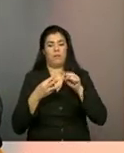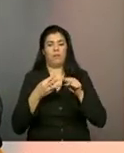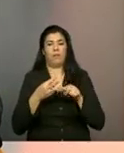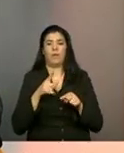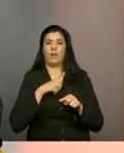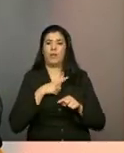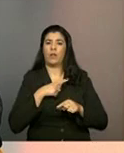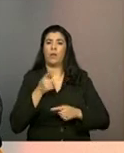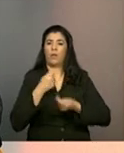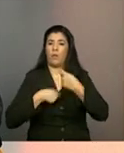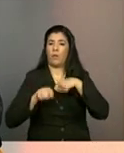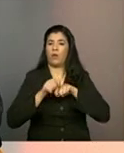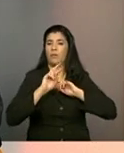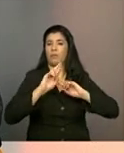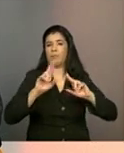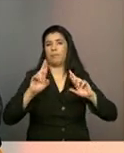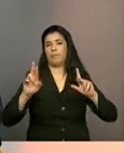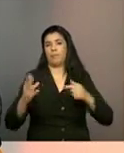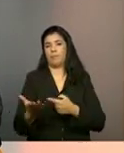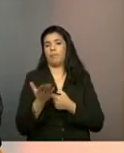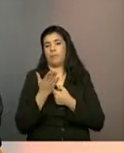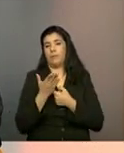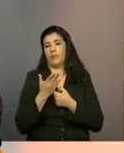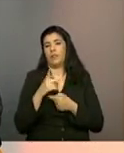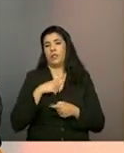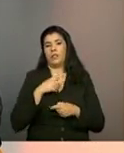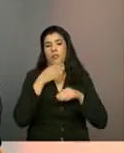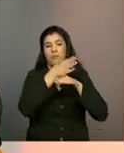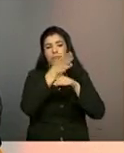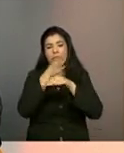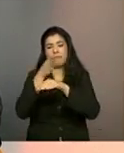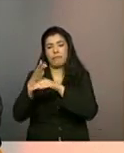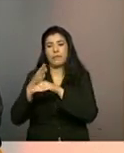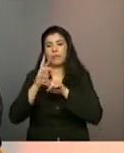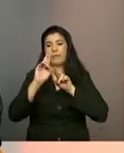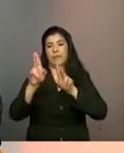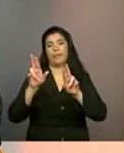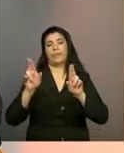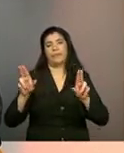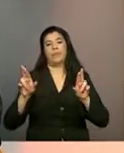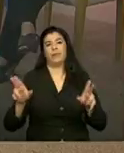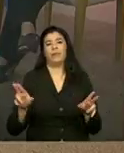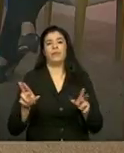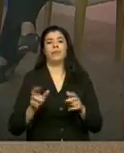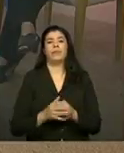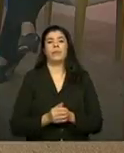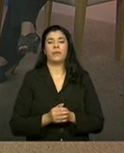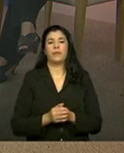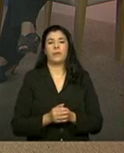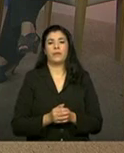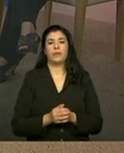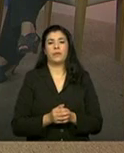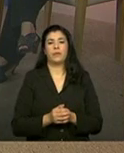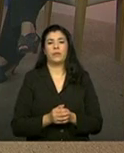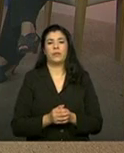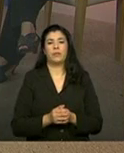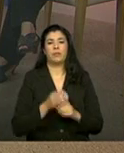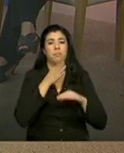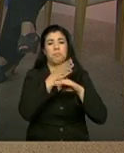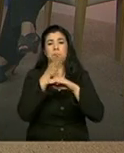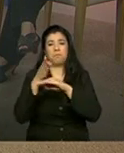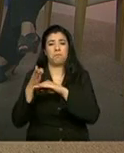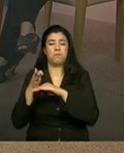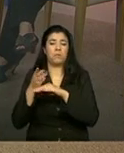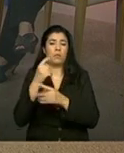cofinanciamento diferenciado, ele tinha que atender ao público que era destinado o